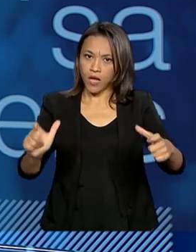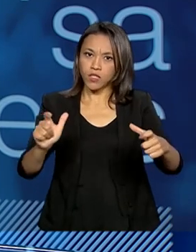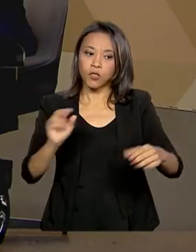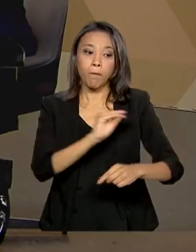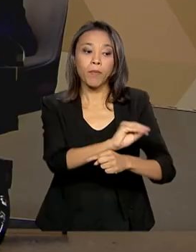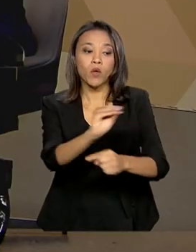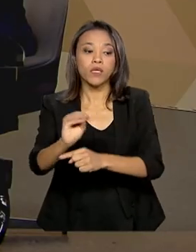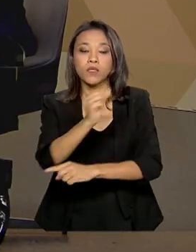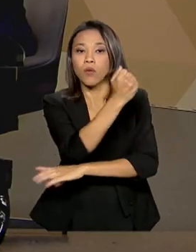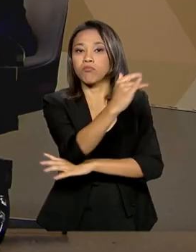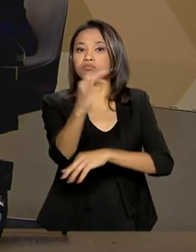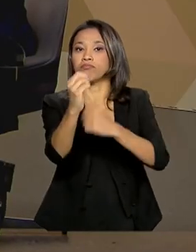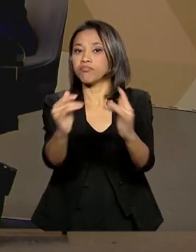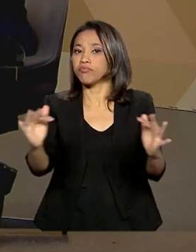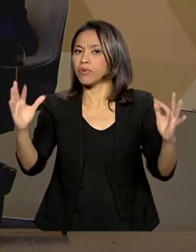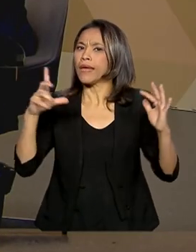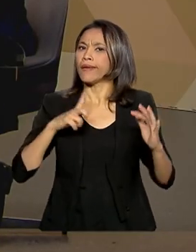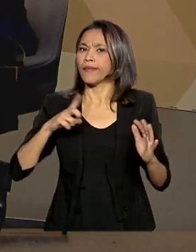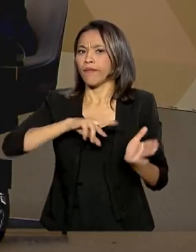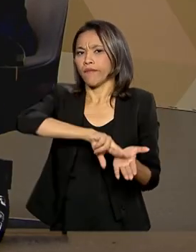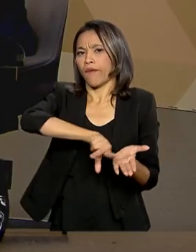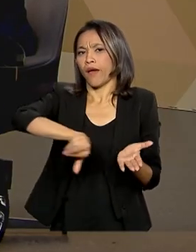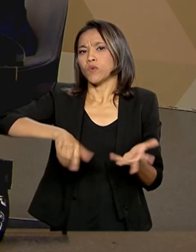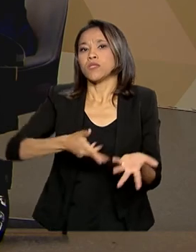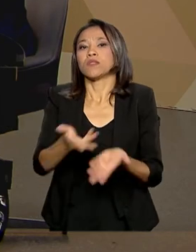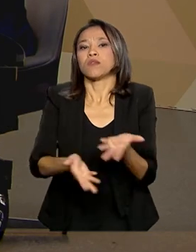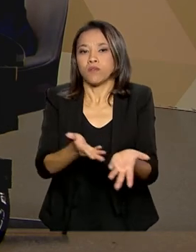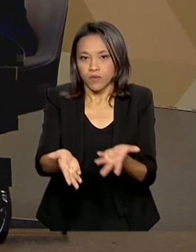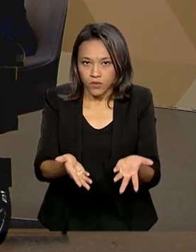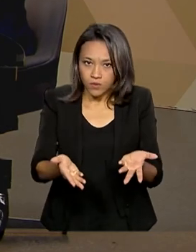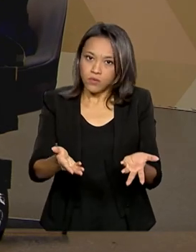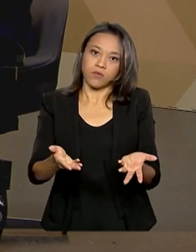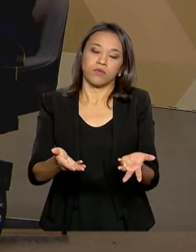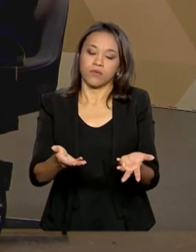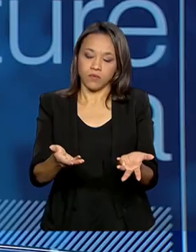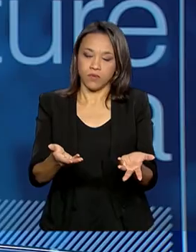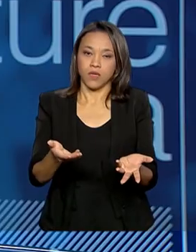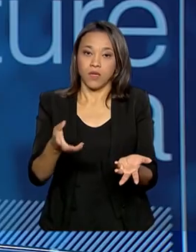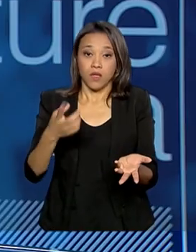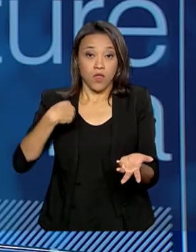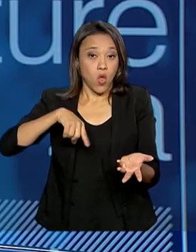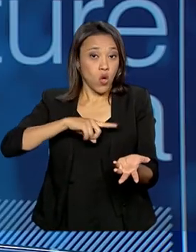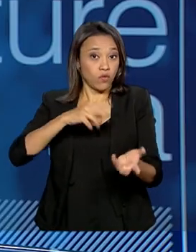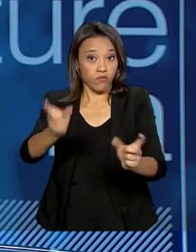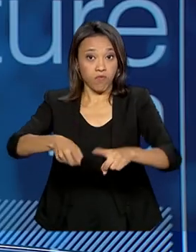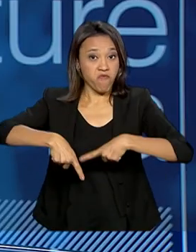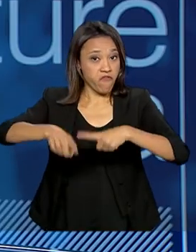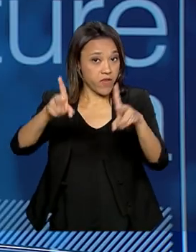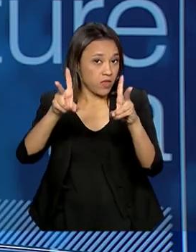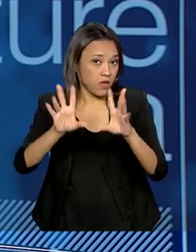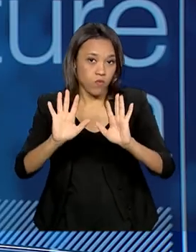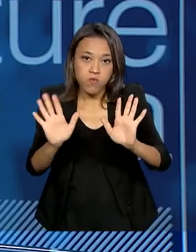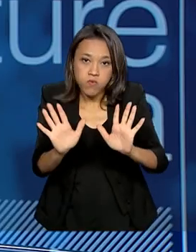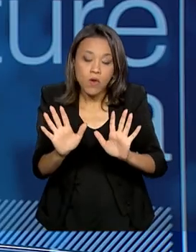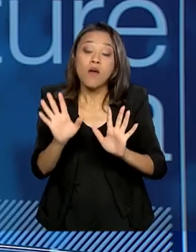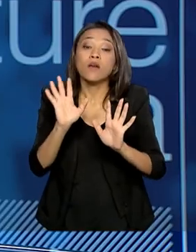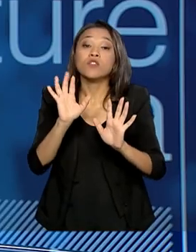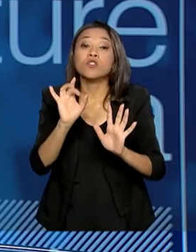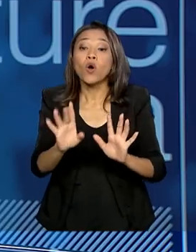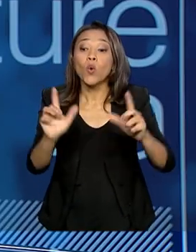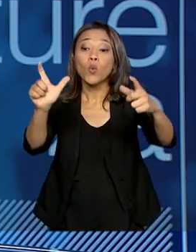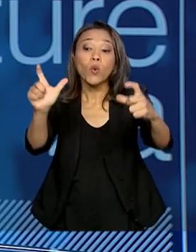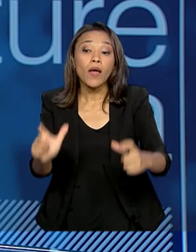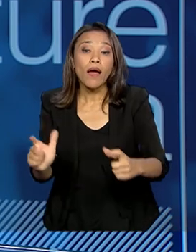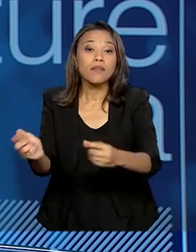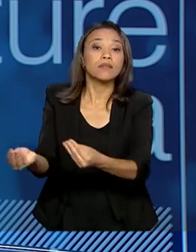a privada explora serviços ali no parque. concessão do uso público, só é concessão. A gente não vai privatizar, a gente vai conceder o uso daquele lugar